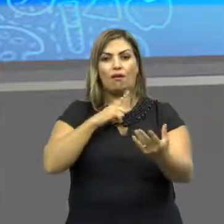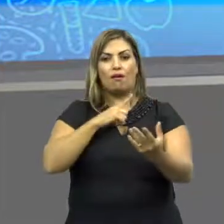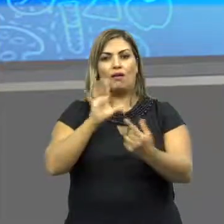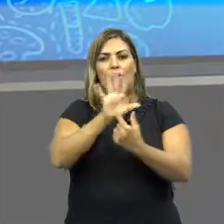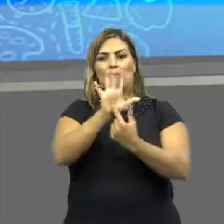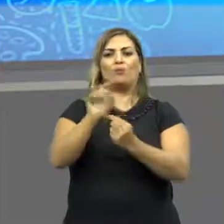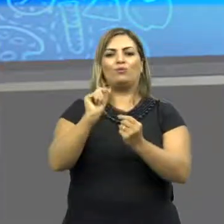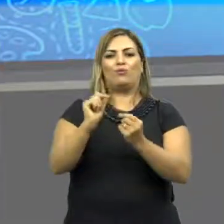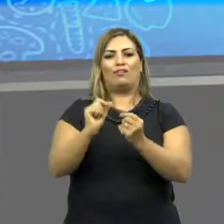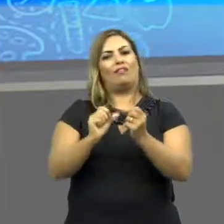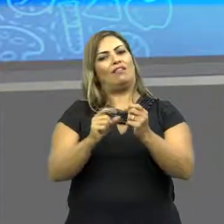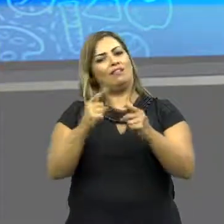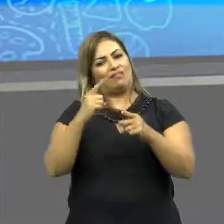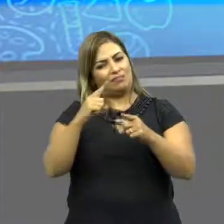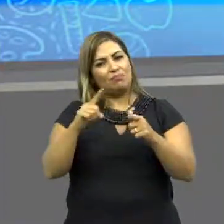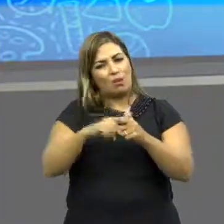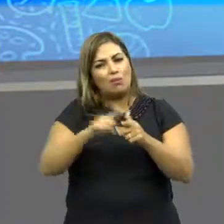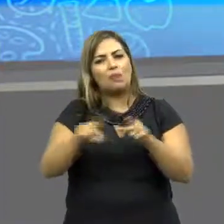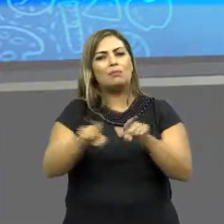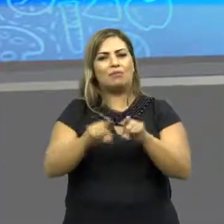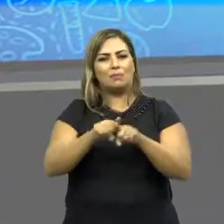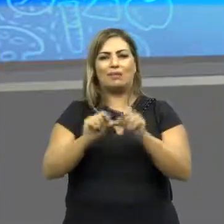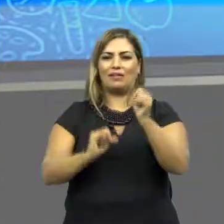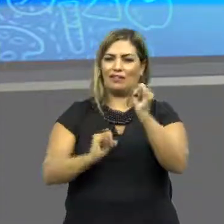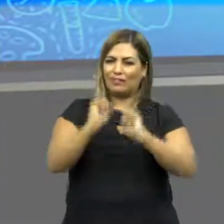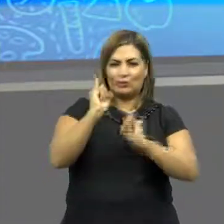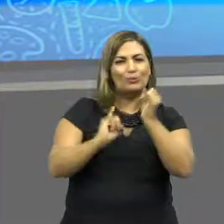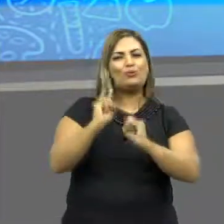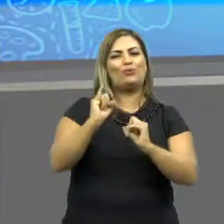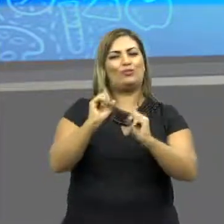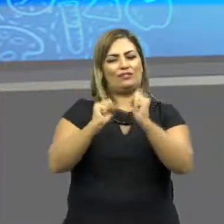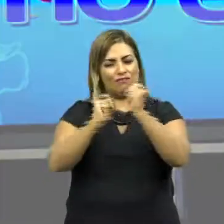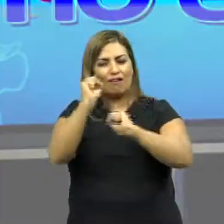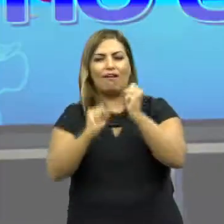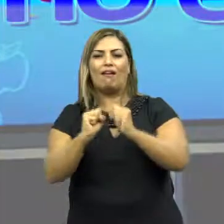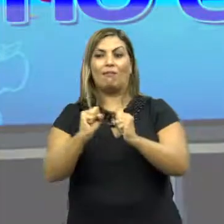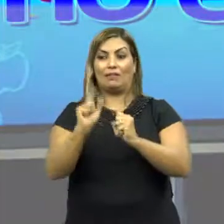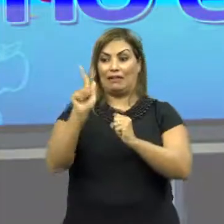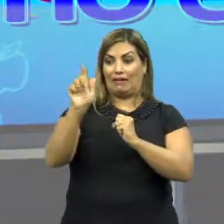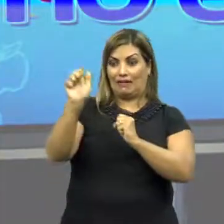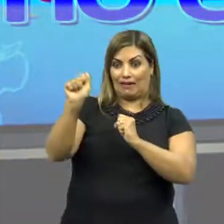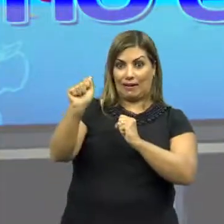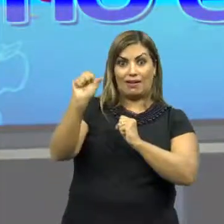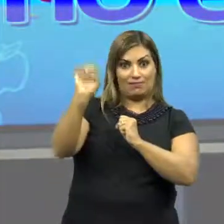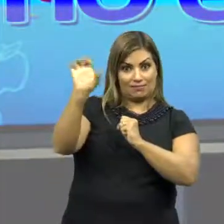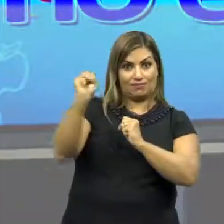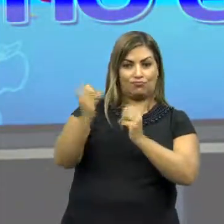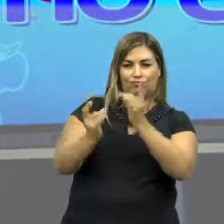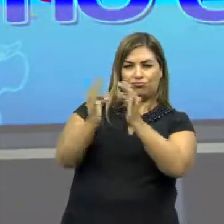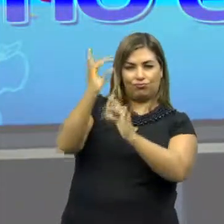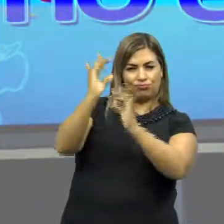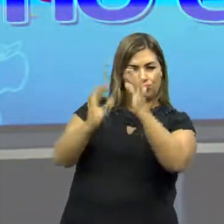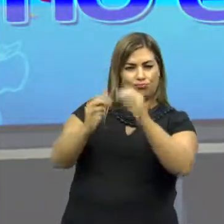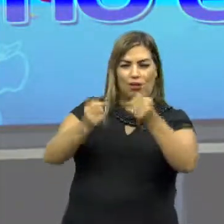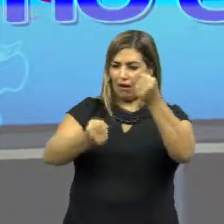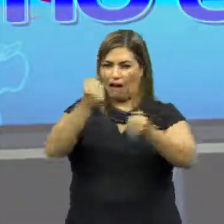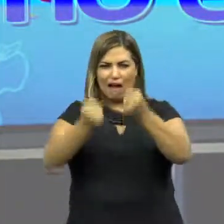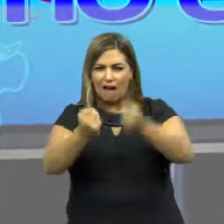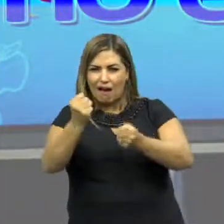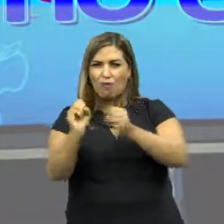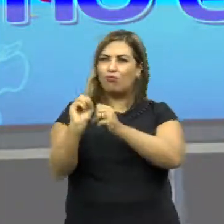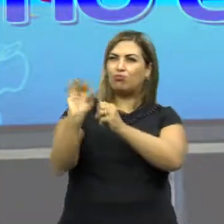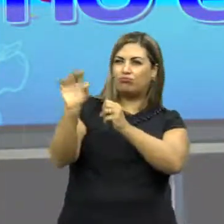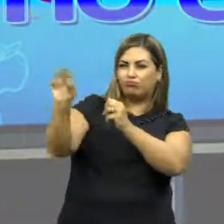base da industrialização e das muitas e diversas atividades humanas. Esses gases são emitidos pelos veículos